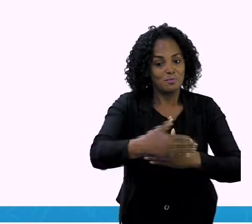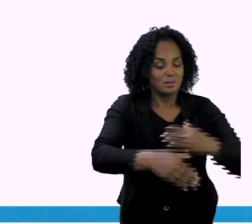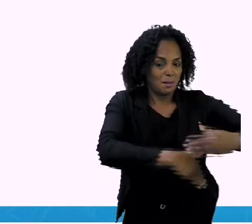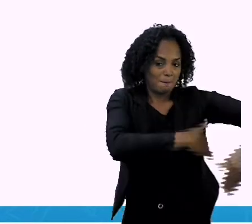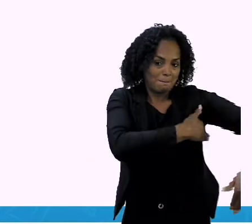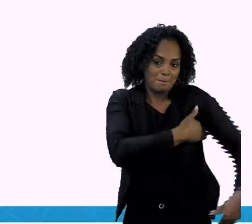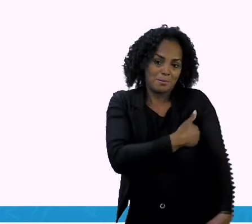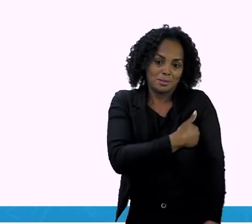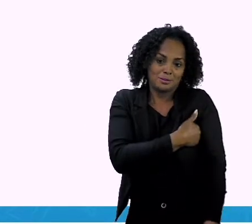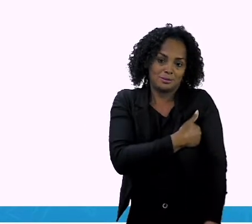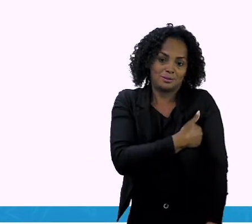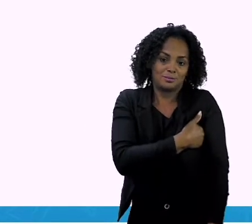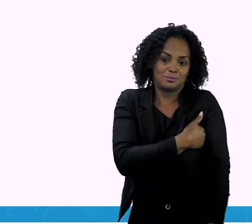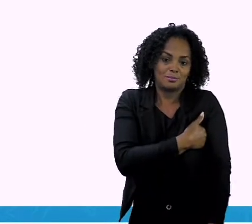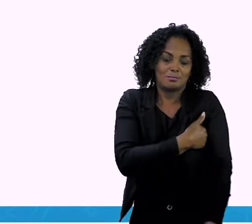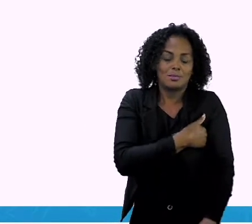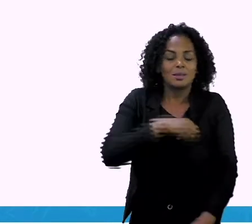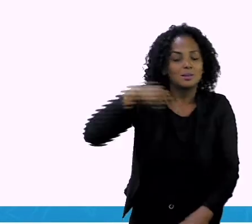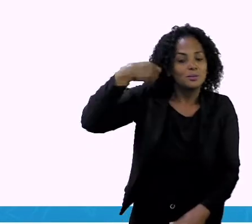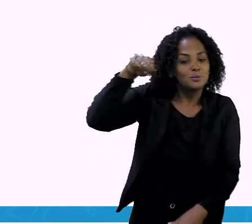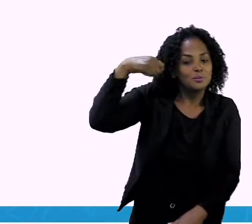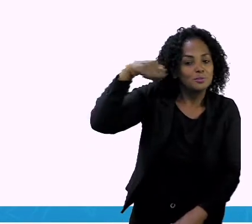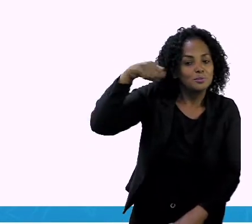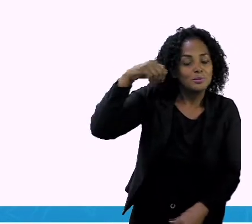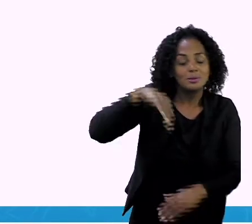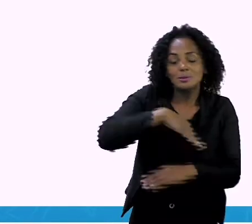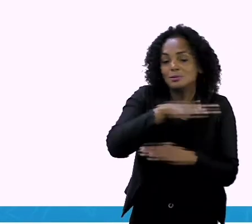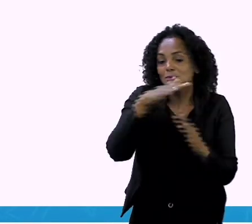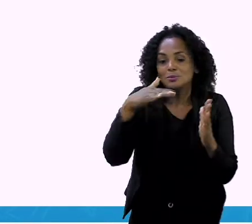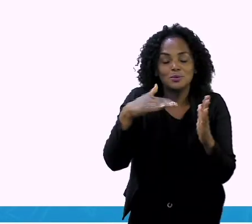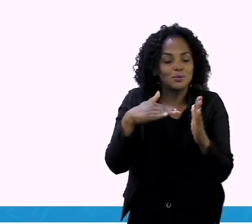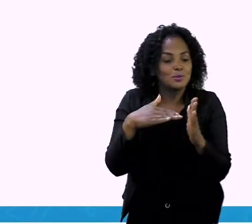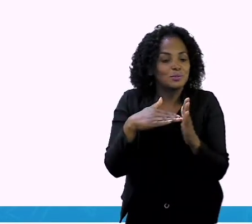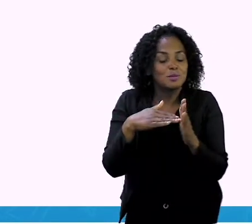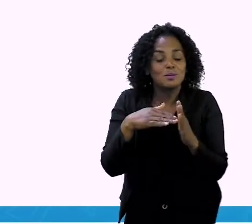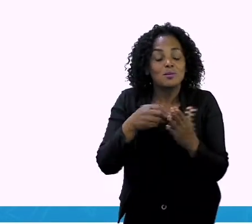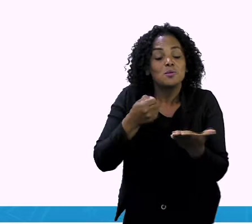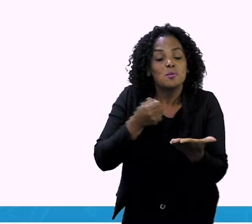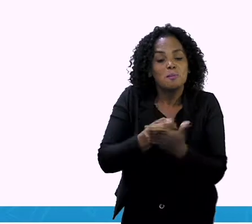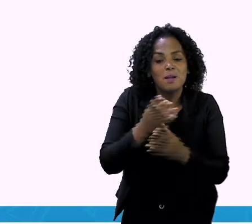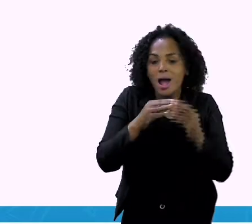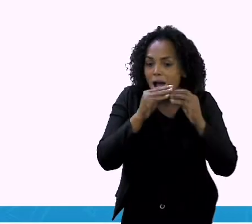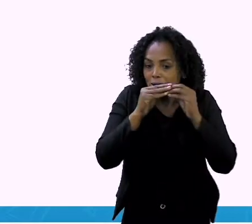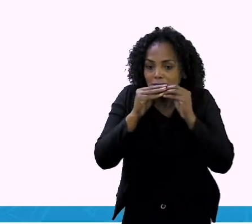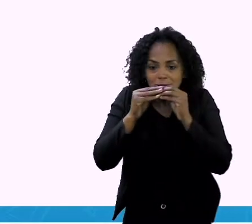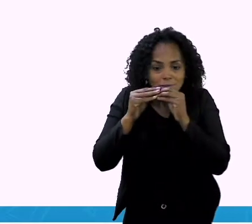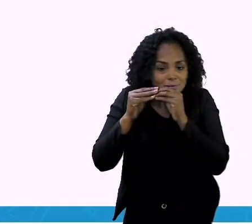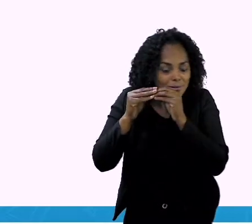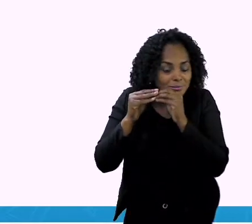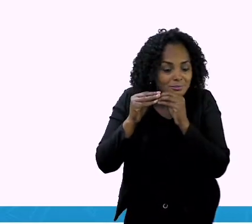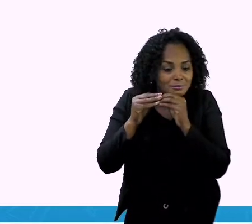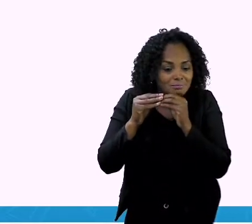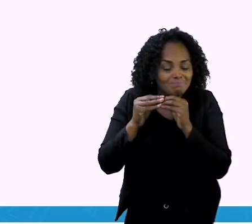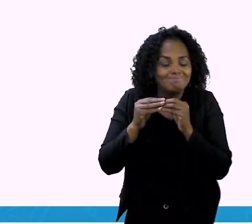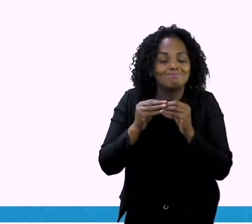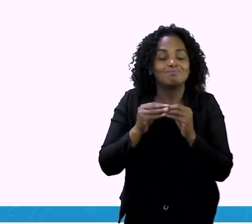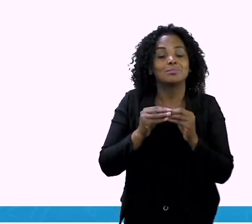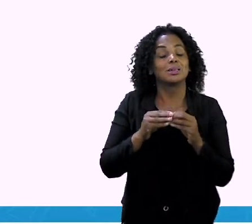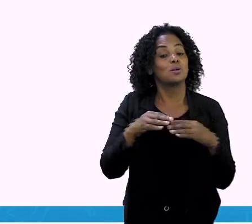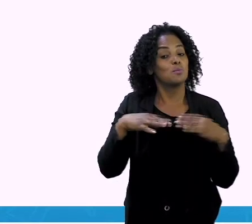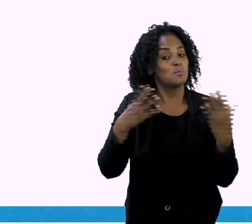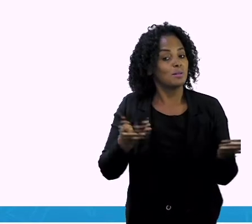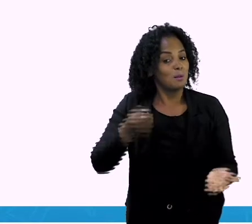braço. No recreio, todo mundo foi comprar lanche. Na hora de pagar.